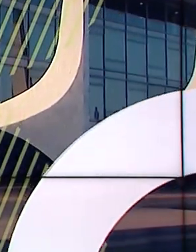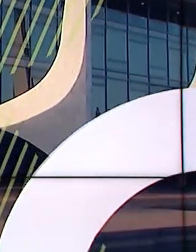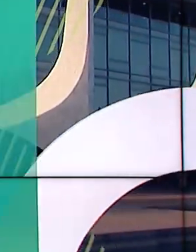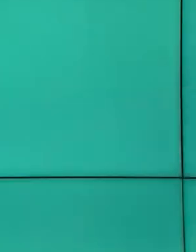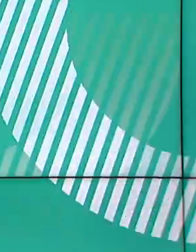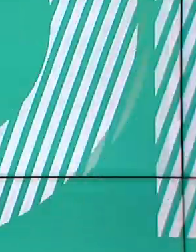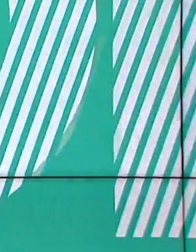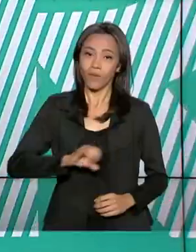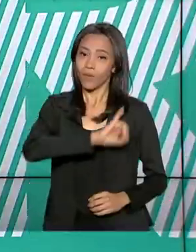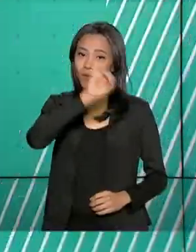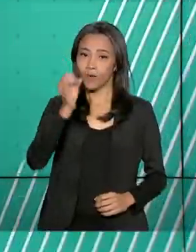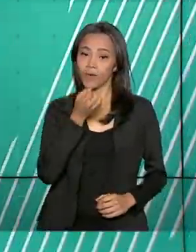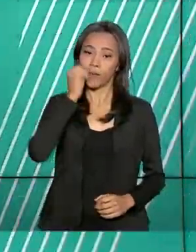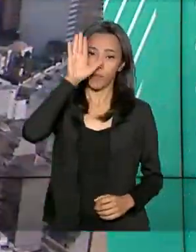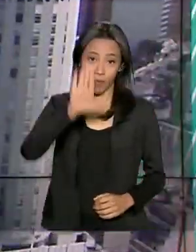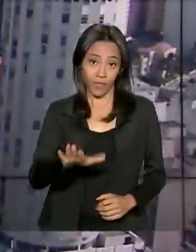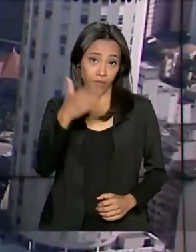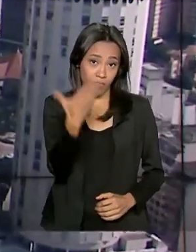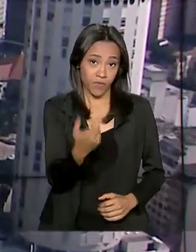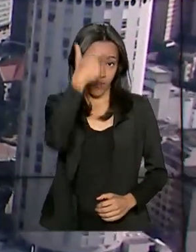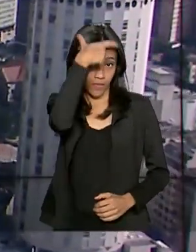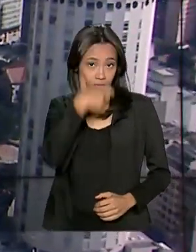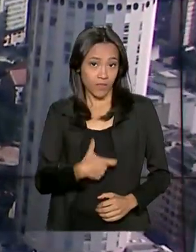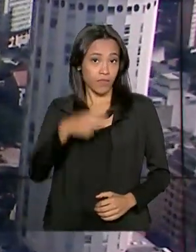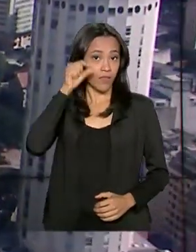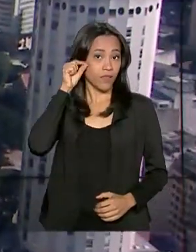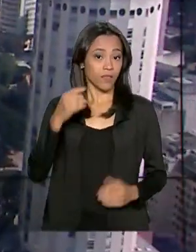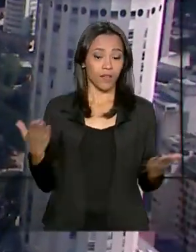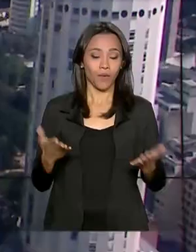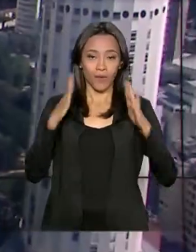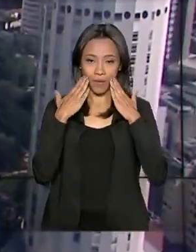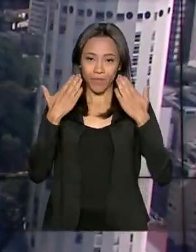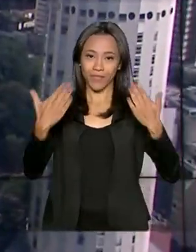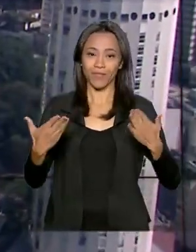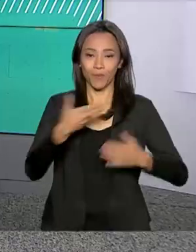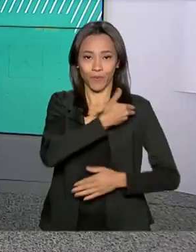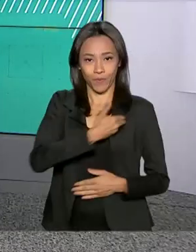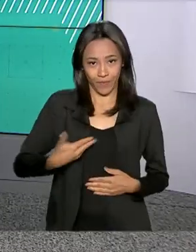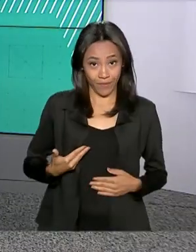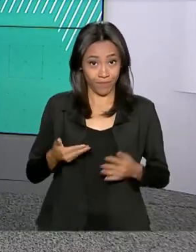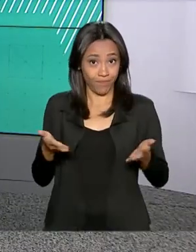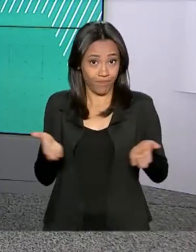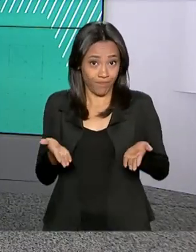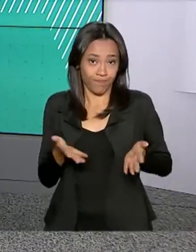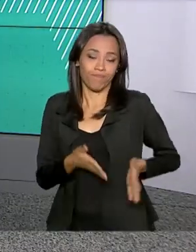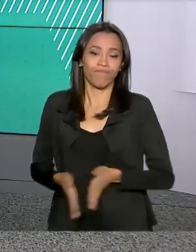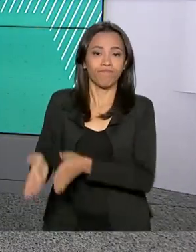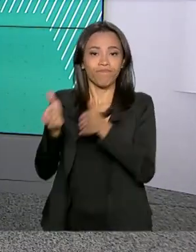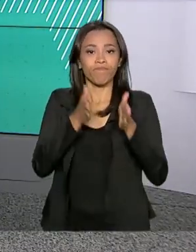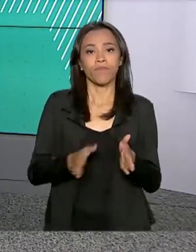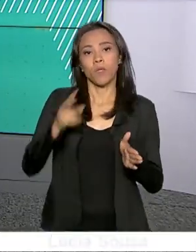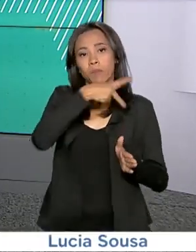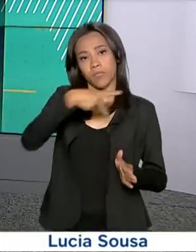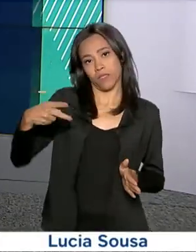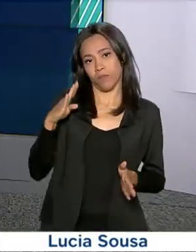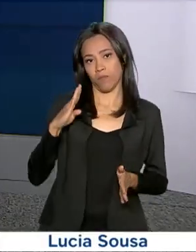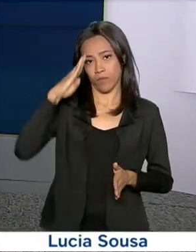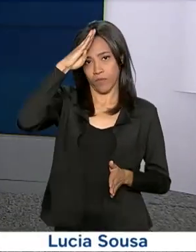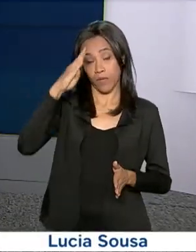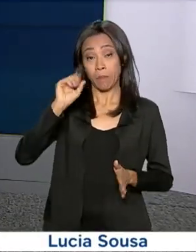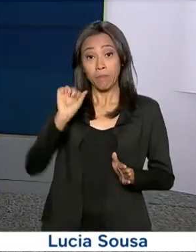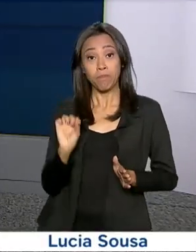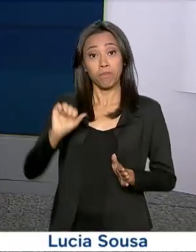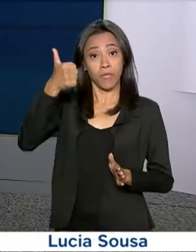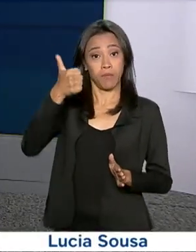Olá, boa tarde pra você. Eu sou o Roberto Camargo e está no ar o governo agora. O presidente Jair Bolsonaro faz a